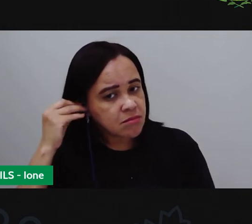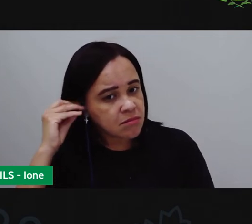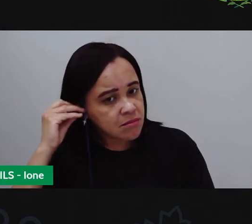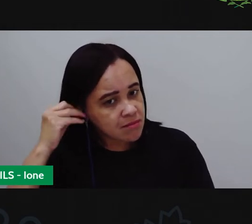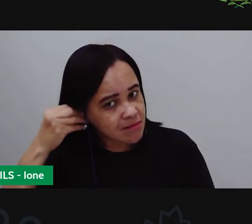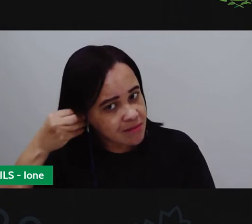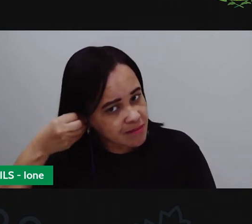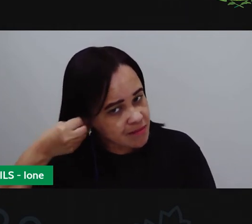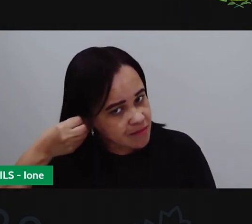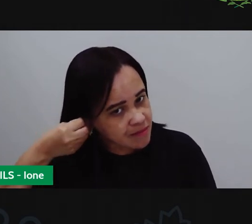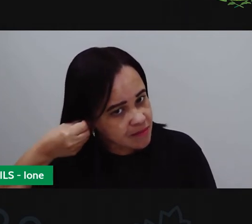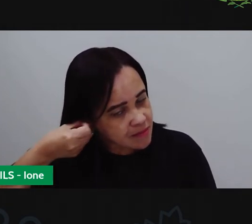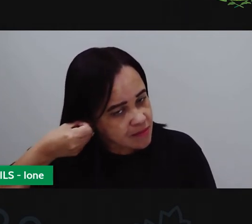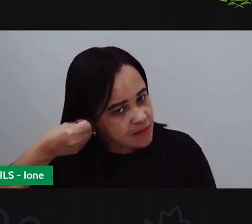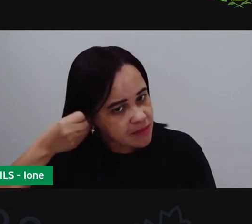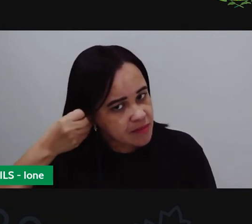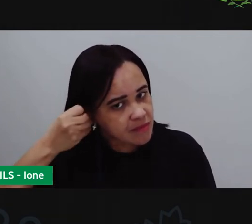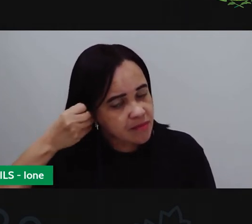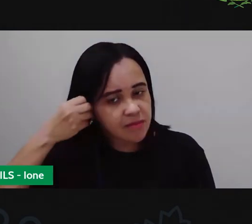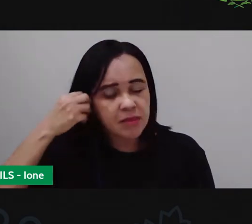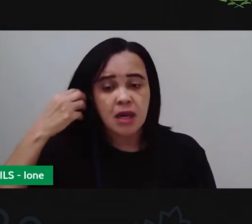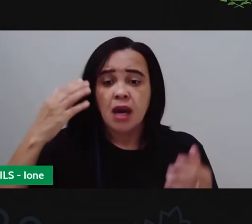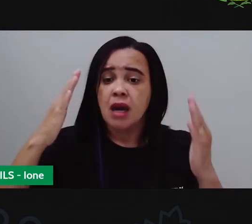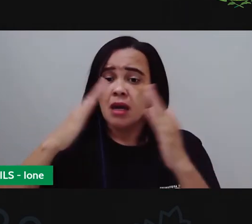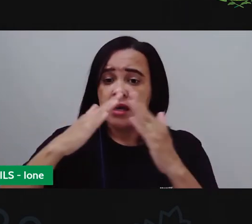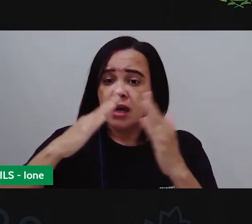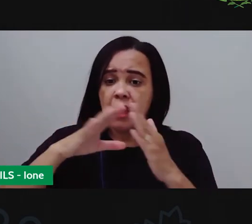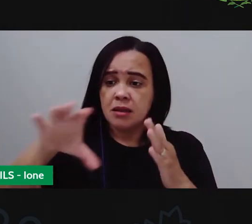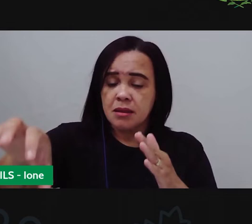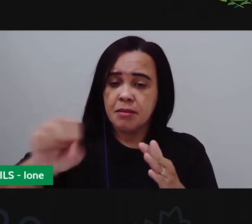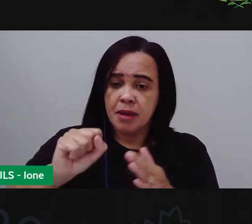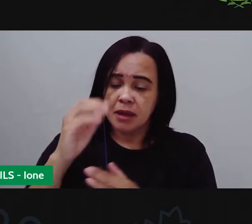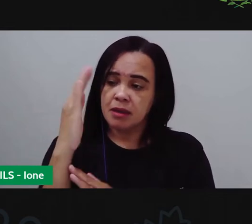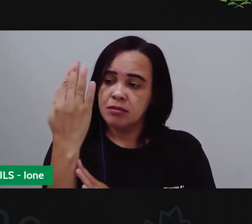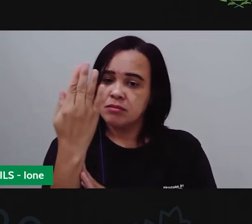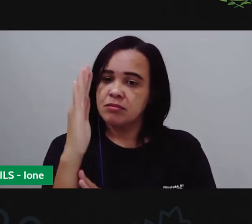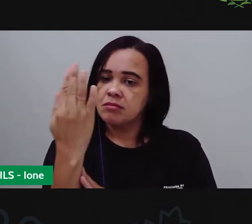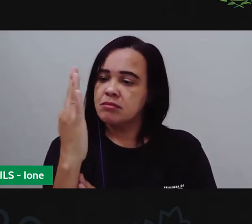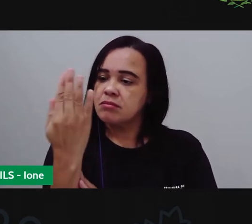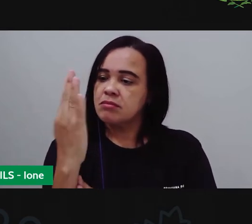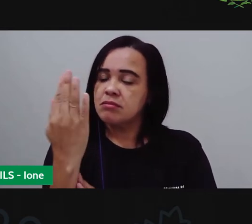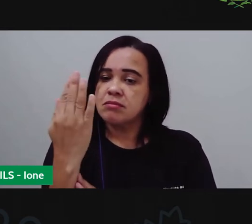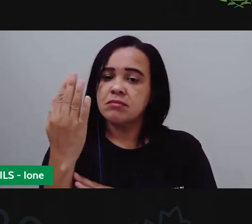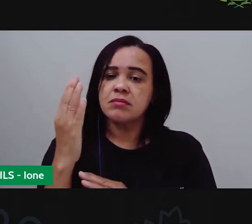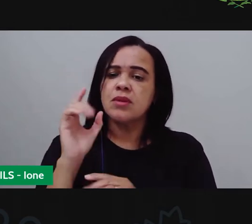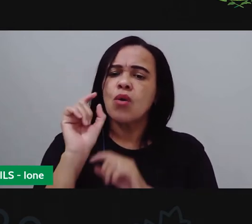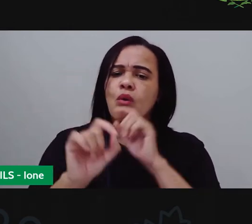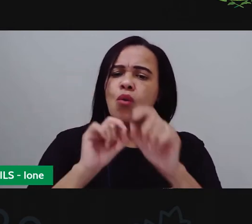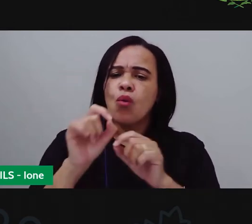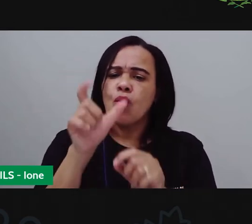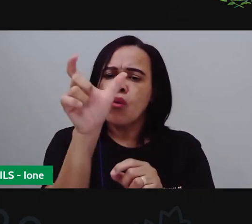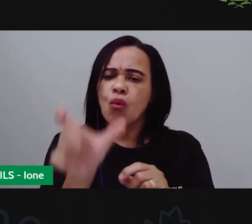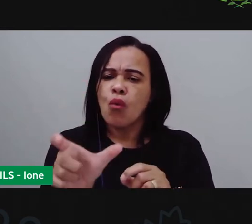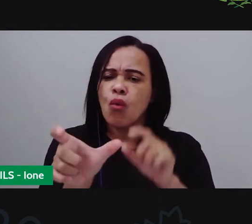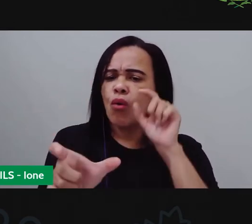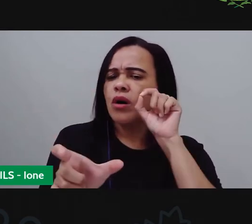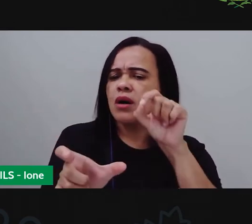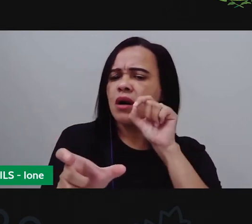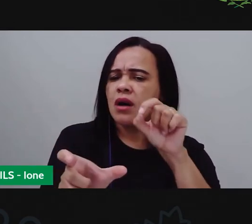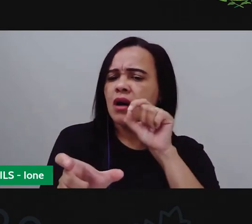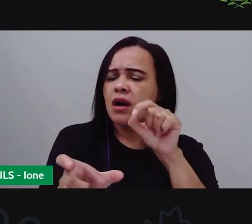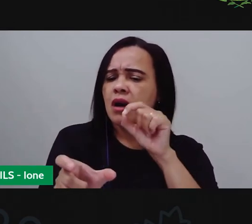e vendo as suas características físicas, identificando quem é você, qual é a sua